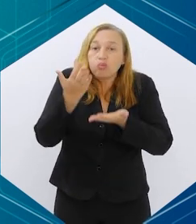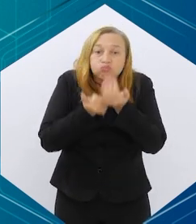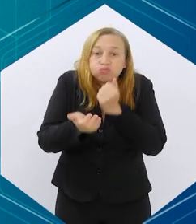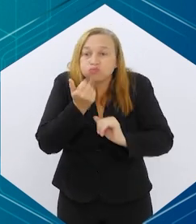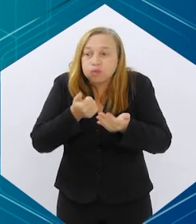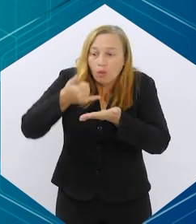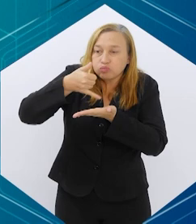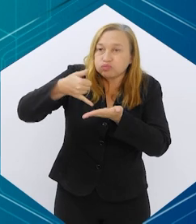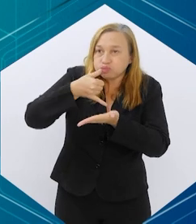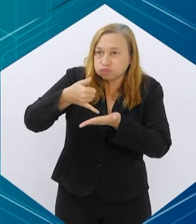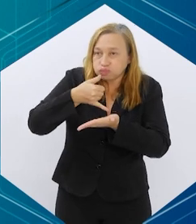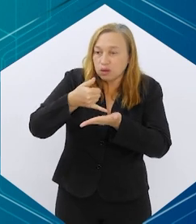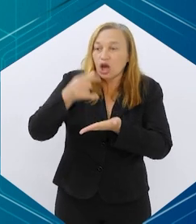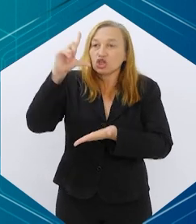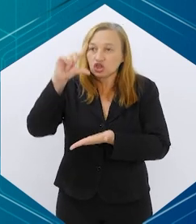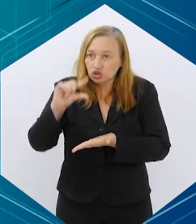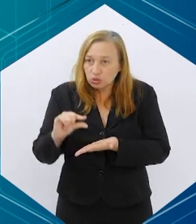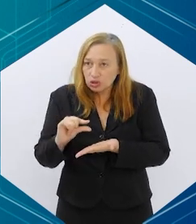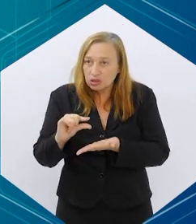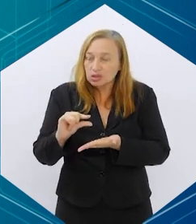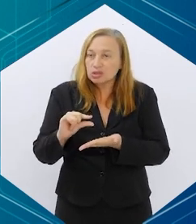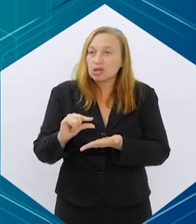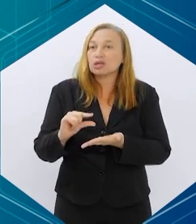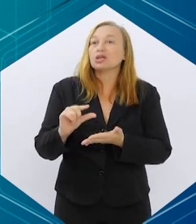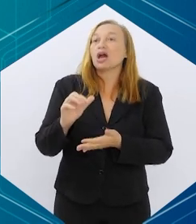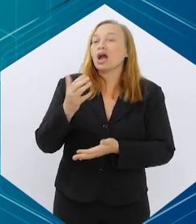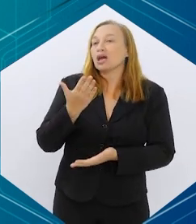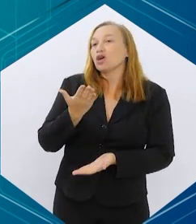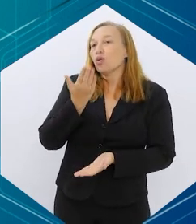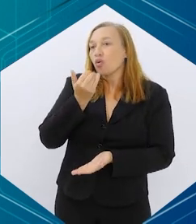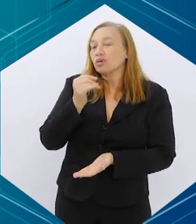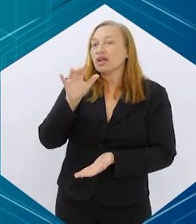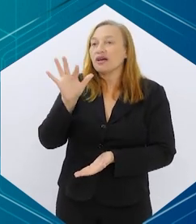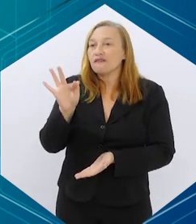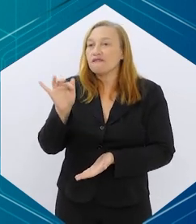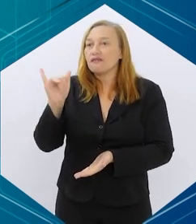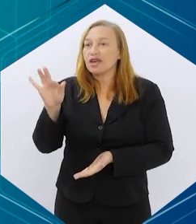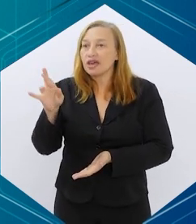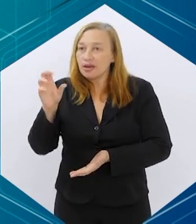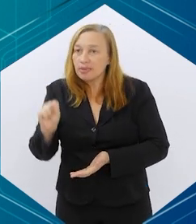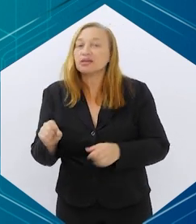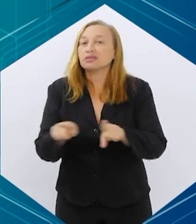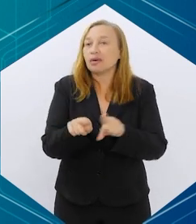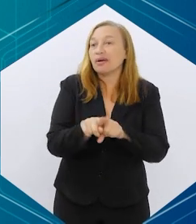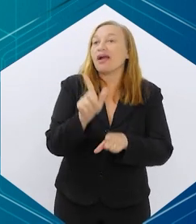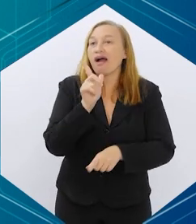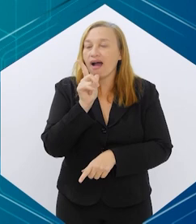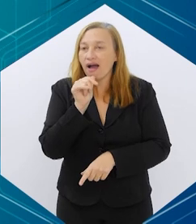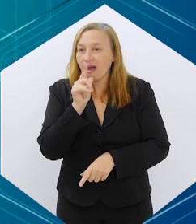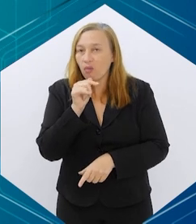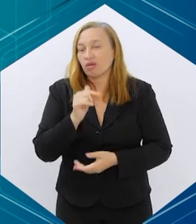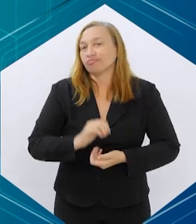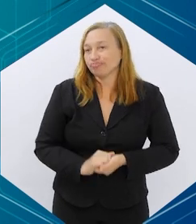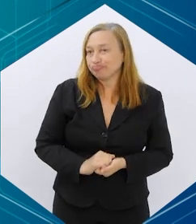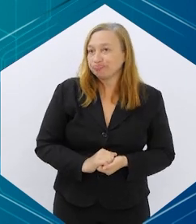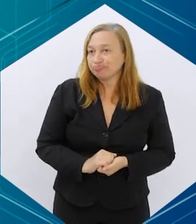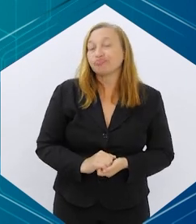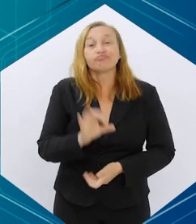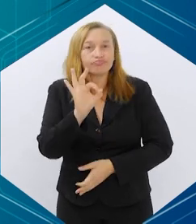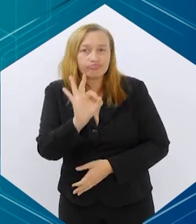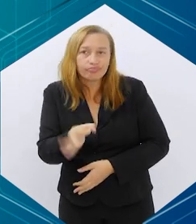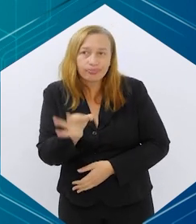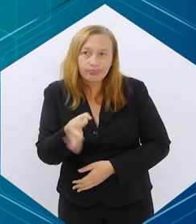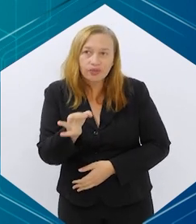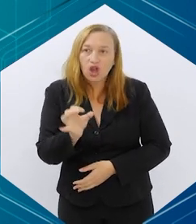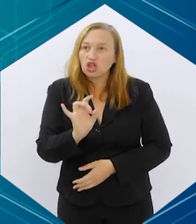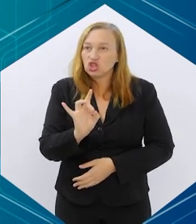calorias e diminuição de gordura, aumento de fibras e de líquidos também nessa alimentação. E aí,